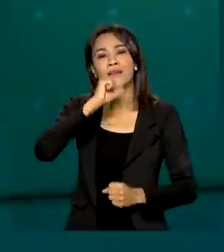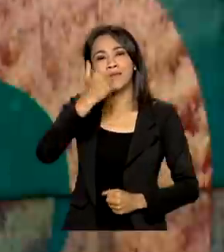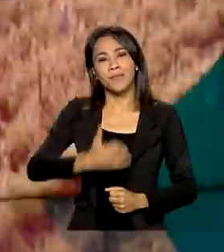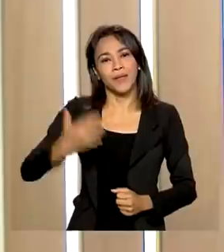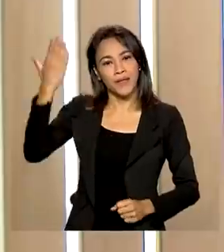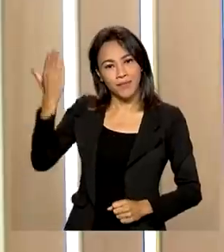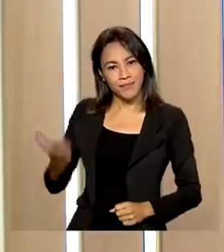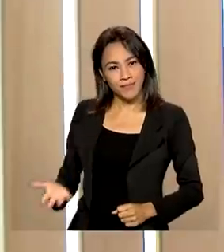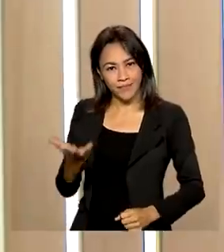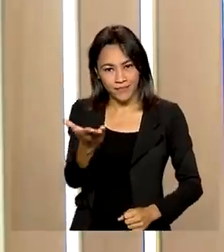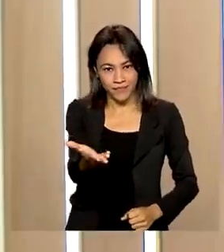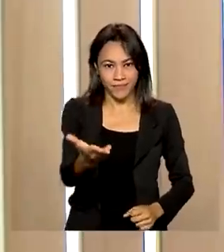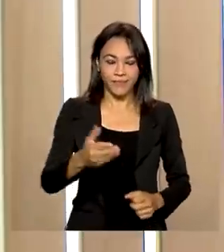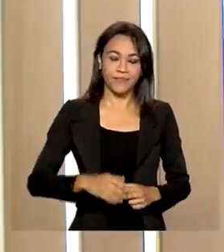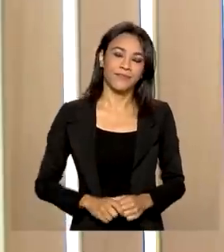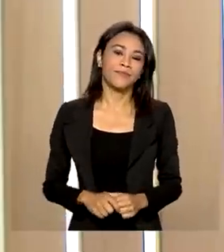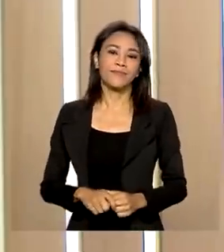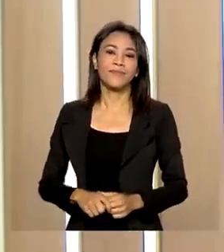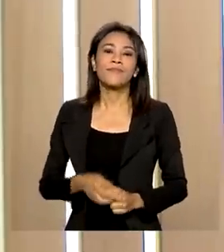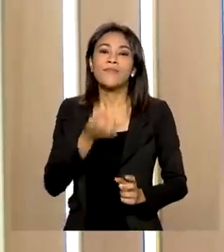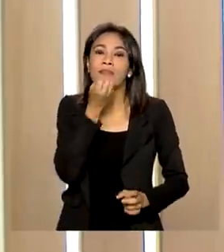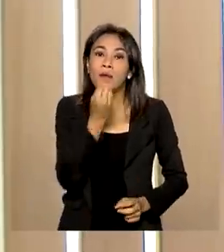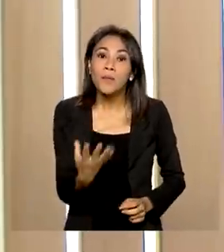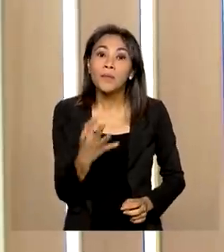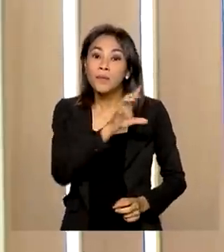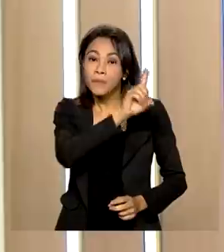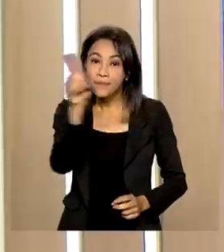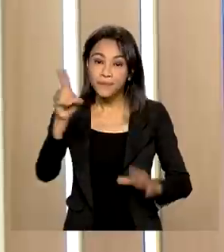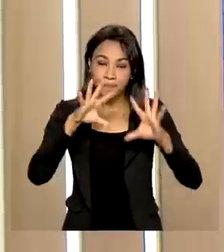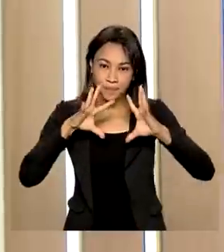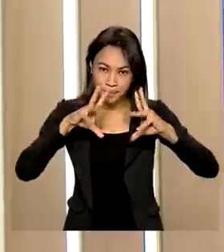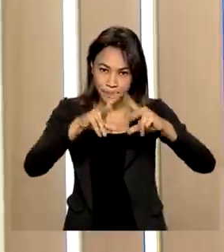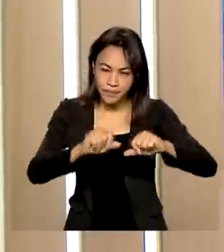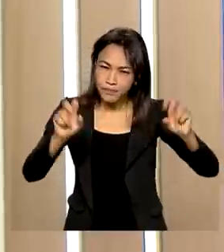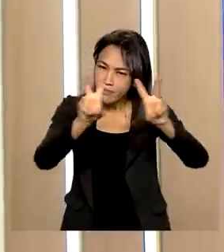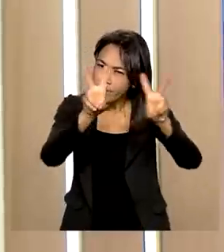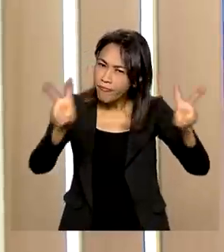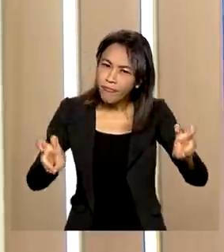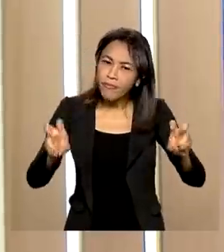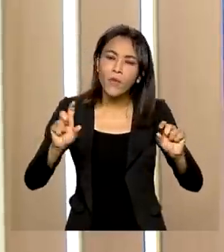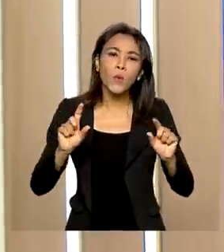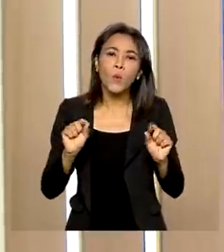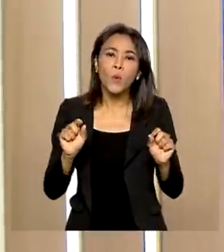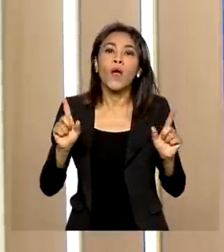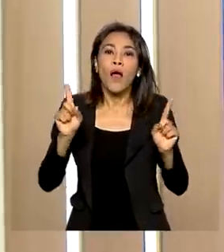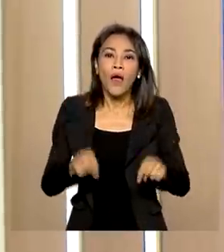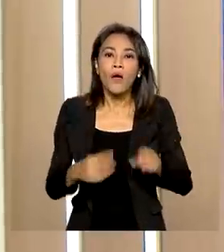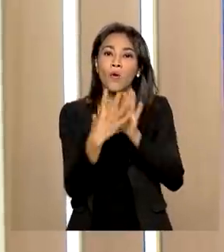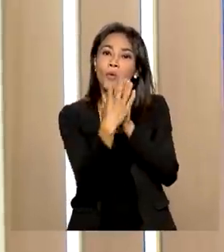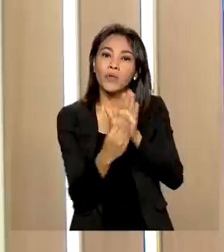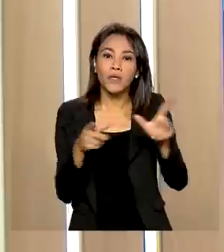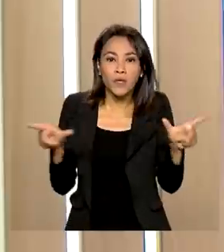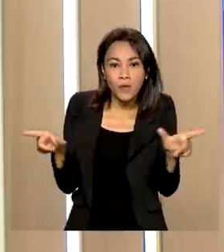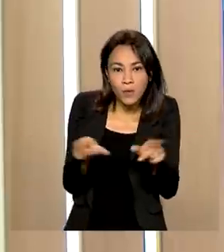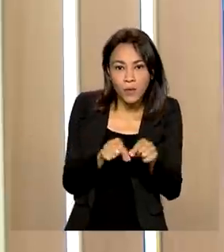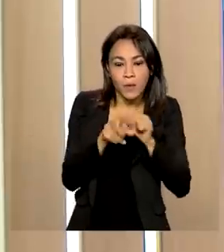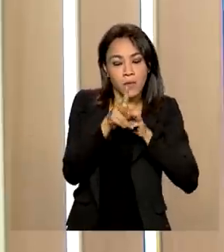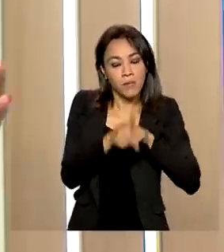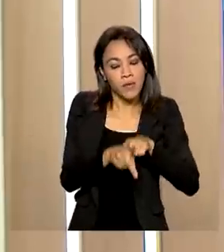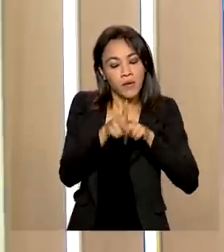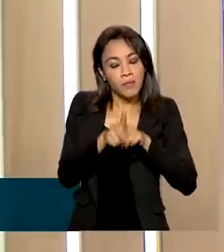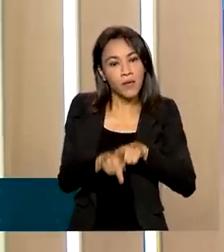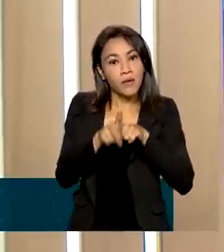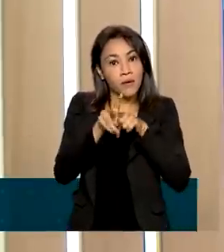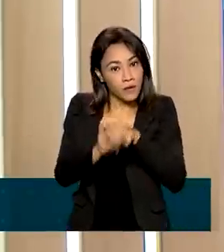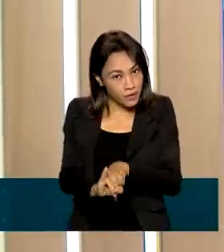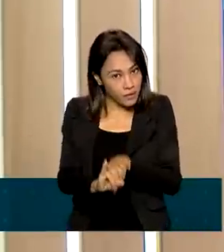Caldas. Bom dia, bom dia a todos. O nosso tema de hoje é o Programa de Parcerias de Investimentos, conhecido